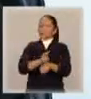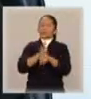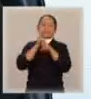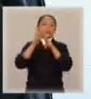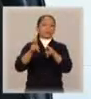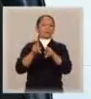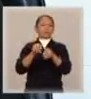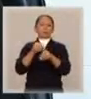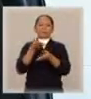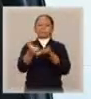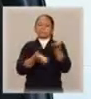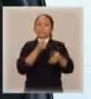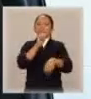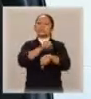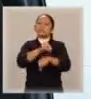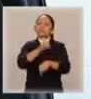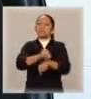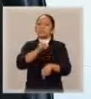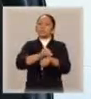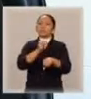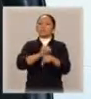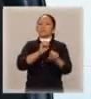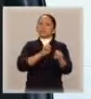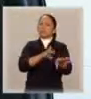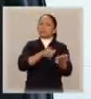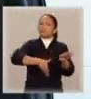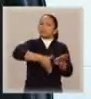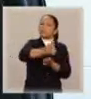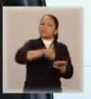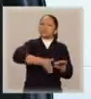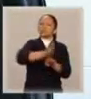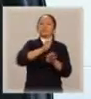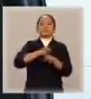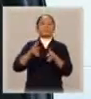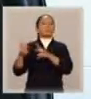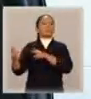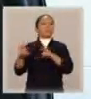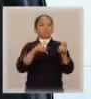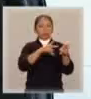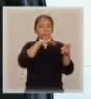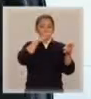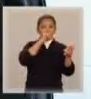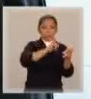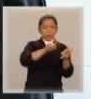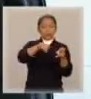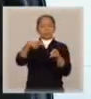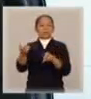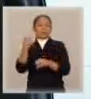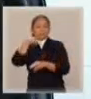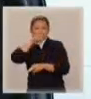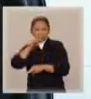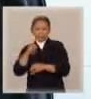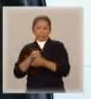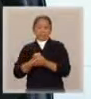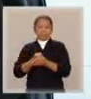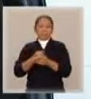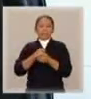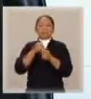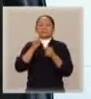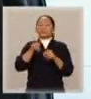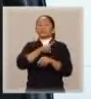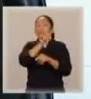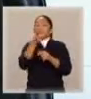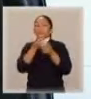serem sustentados e de serem educados por ambos os genitores, pelo pai e pela mãe. Então, quando há uma